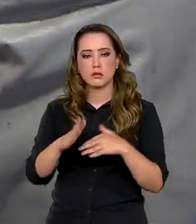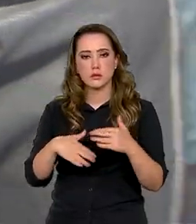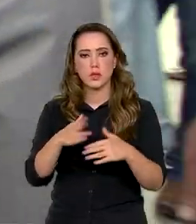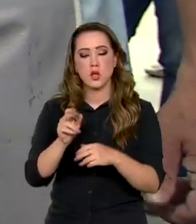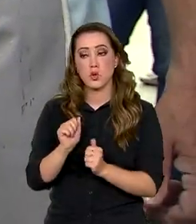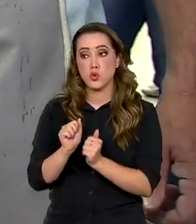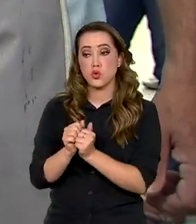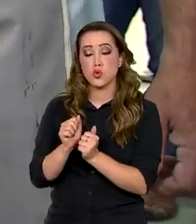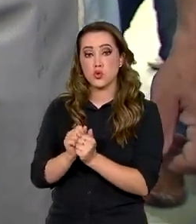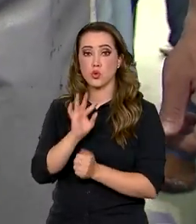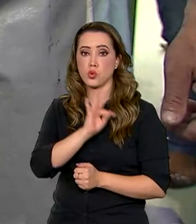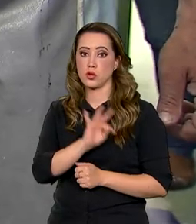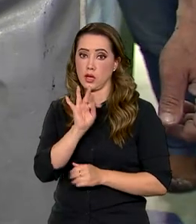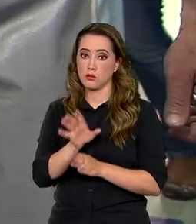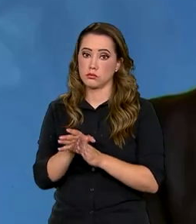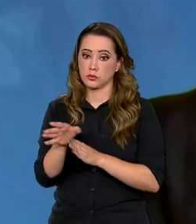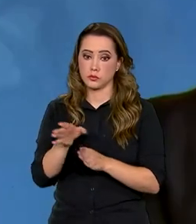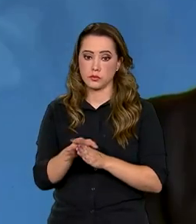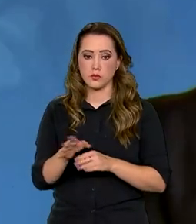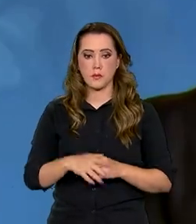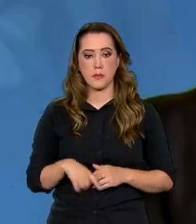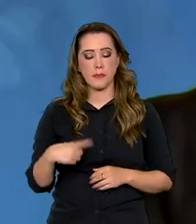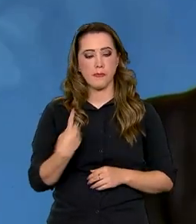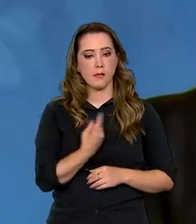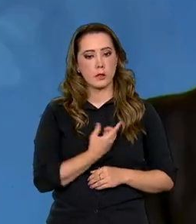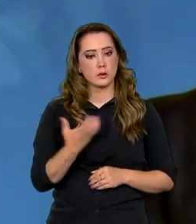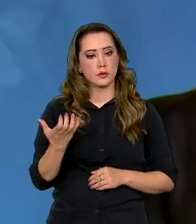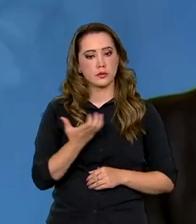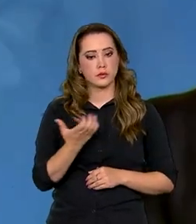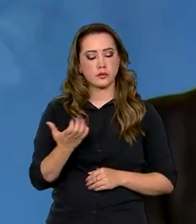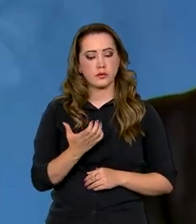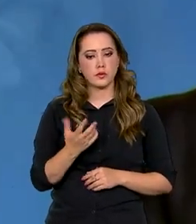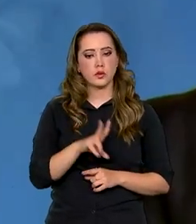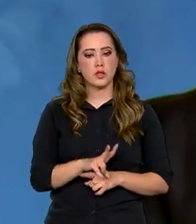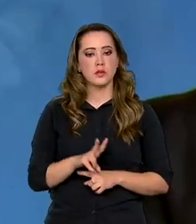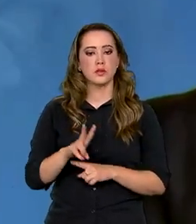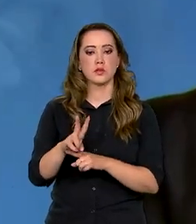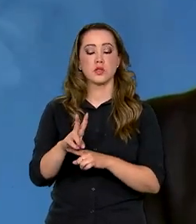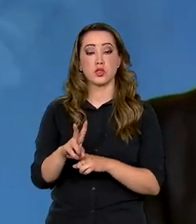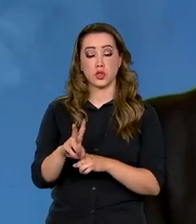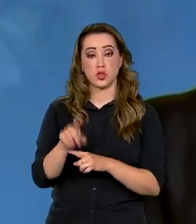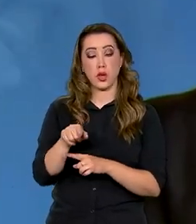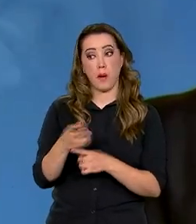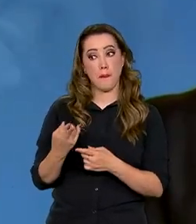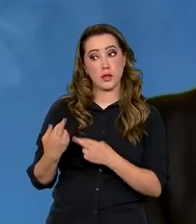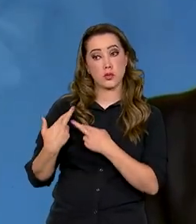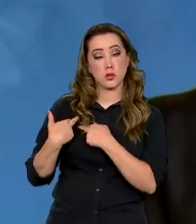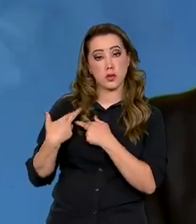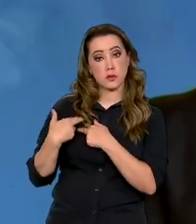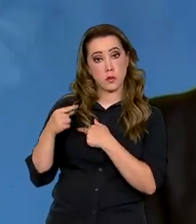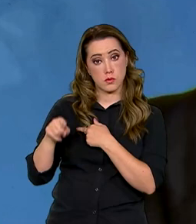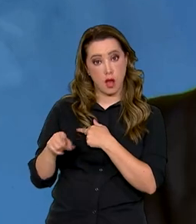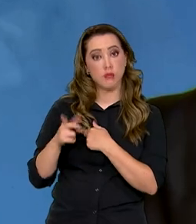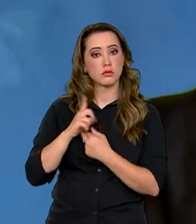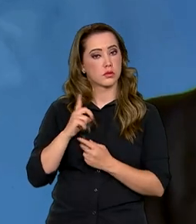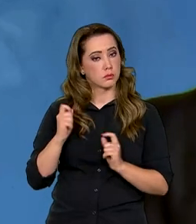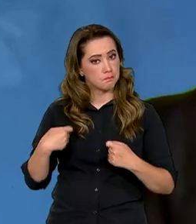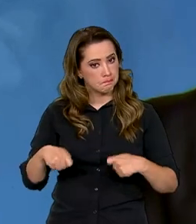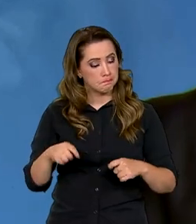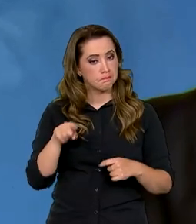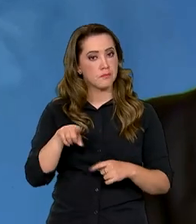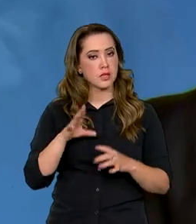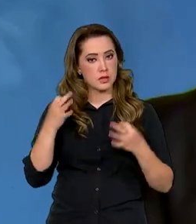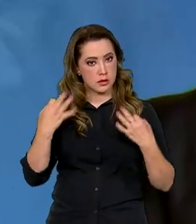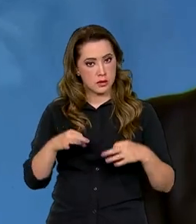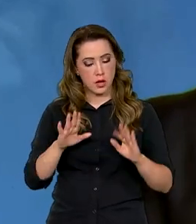acompanhamento e orientação. Nós queremos fazer um crédito responsável e um crédito que, de fato,